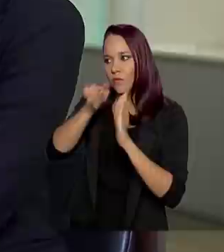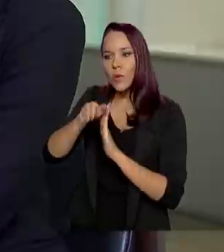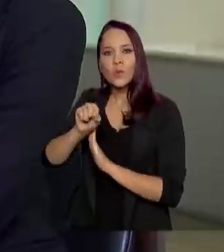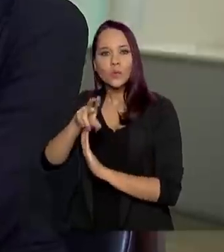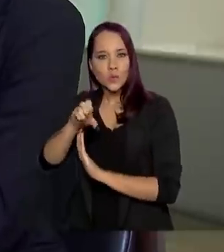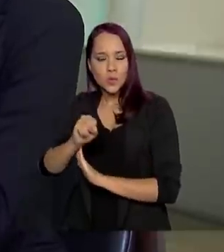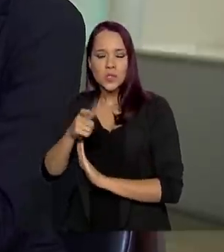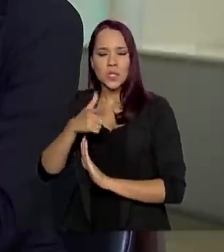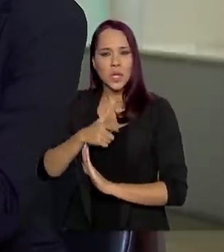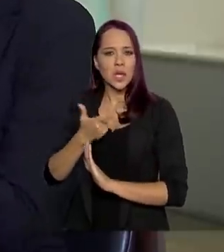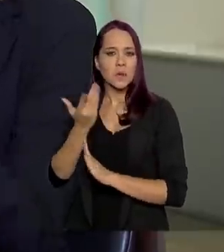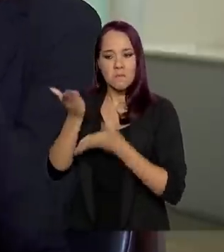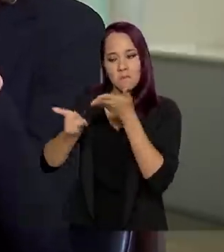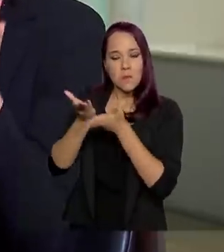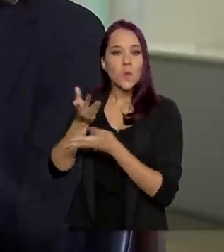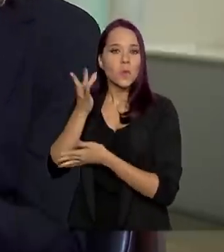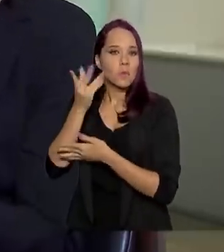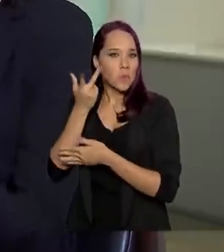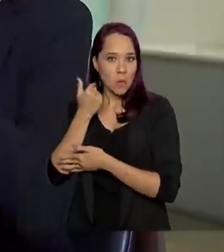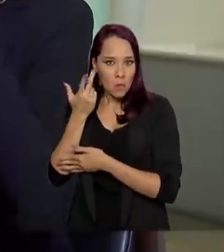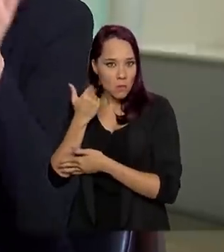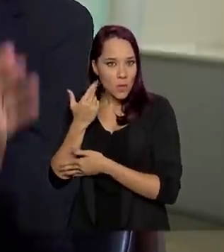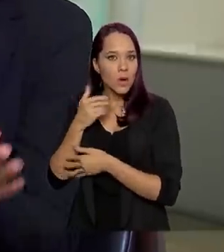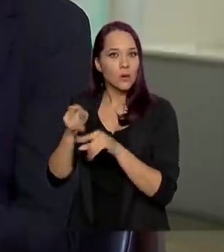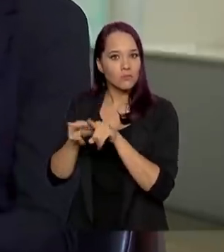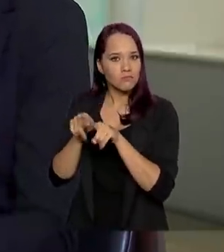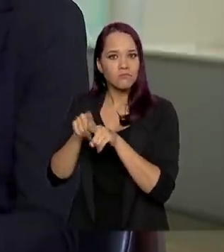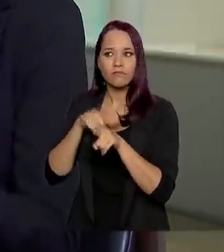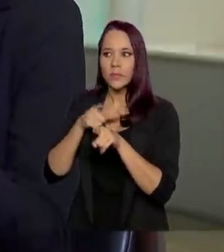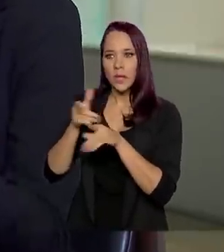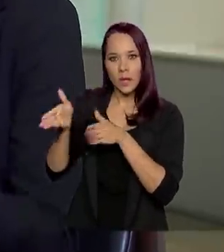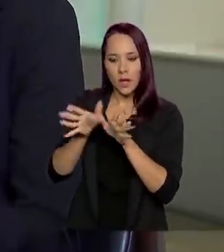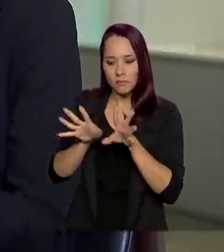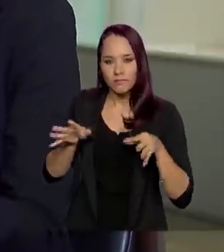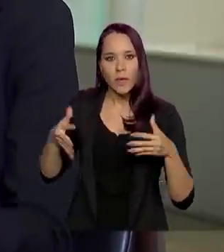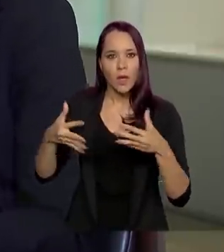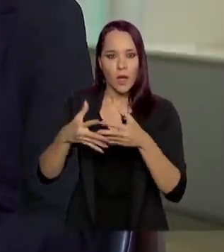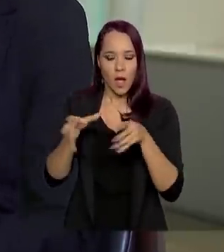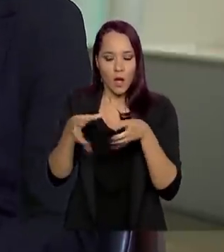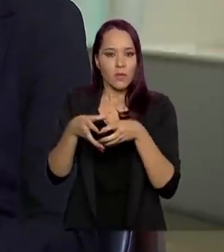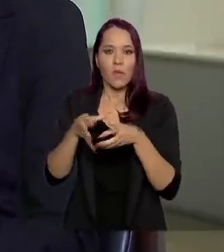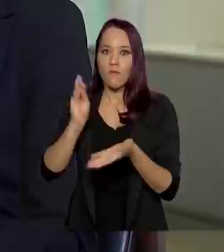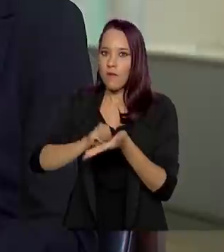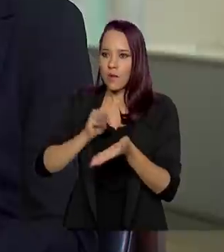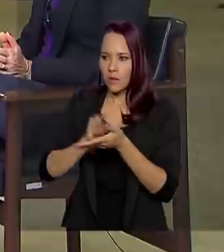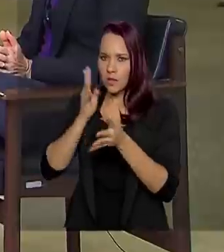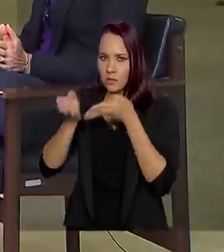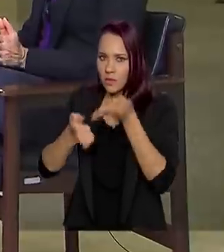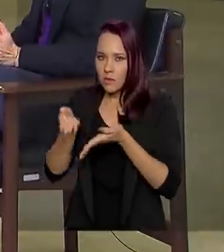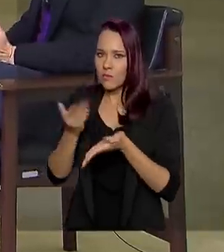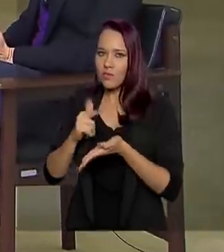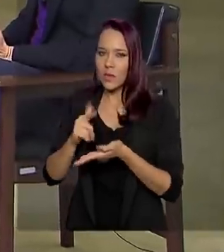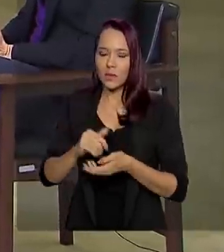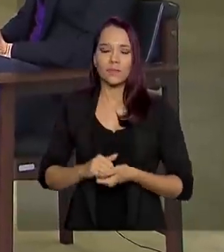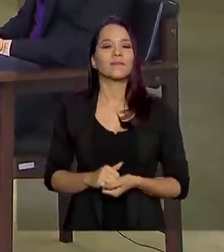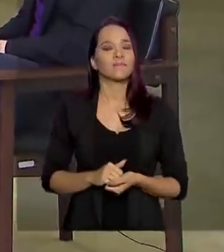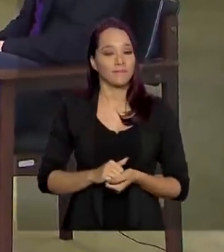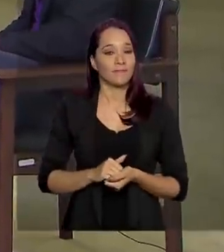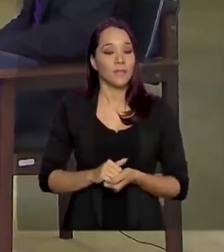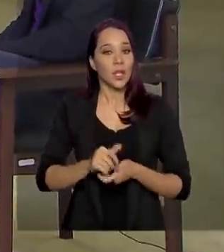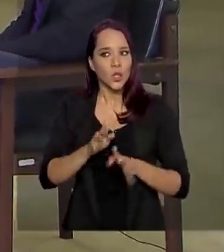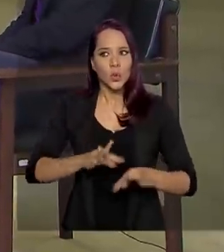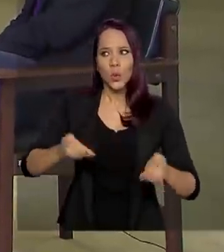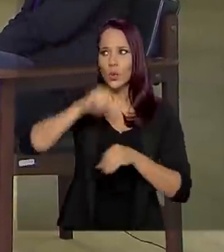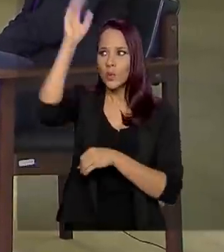ele tem um atendimento normal e ele também recebe isso enquanto estiver aldeado. Não tem falta de atendimento. Todas as pessoas, todo